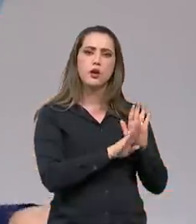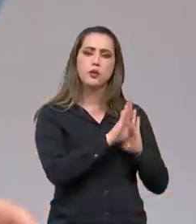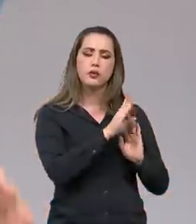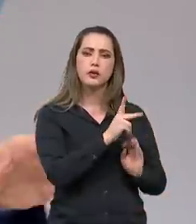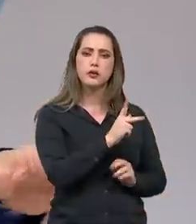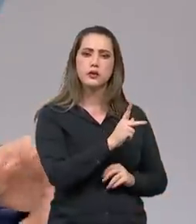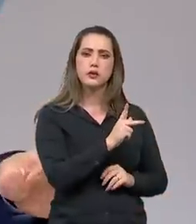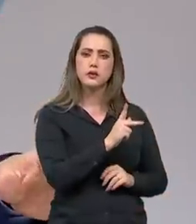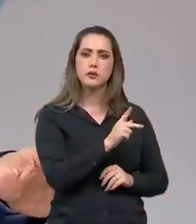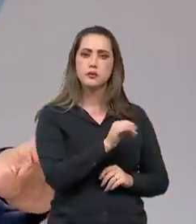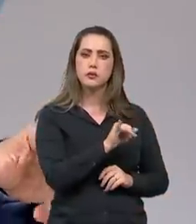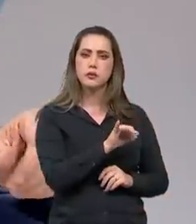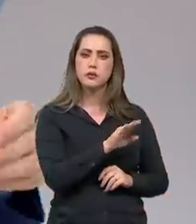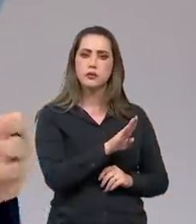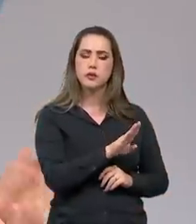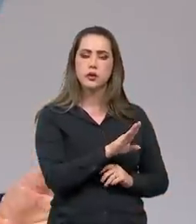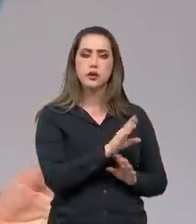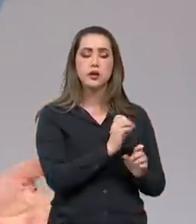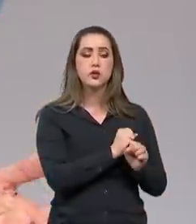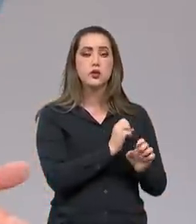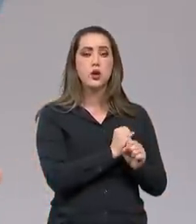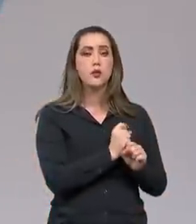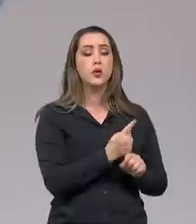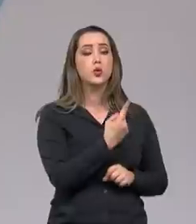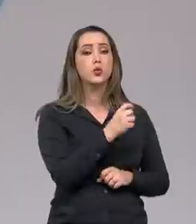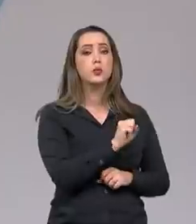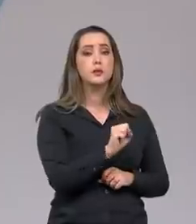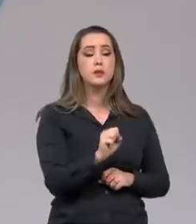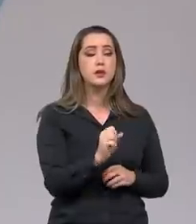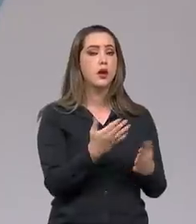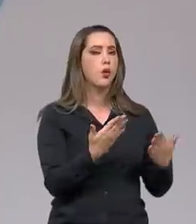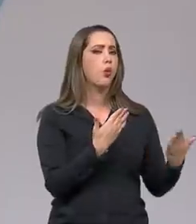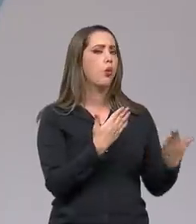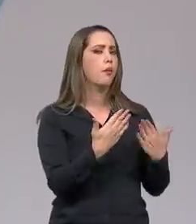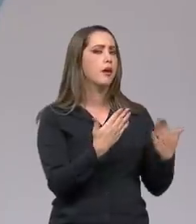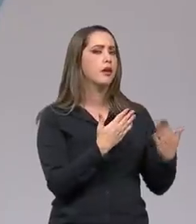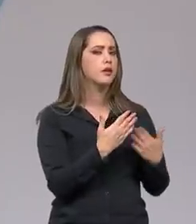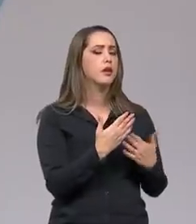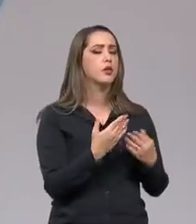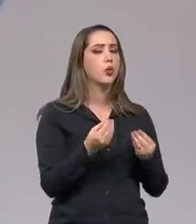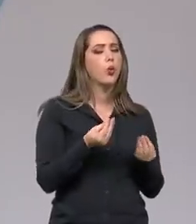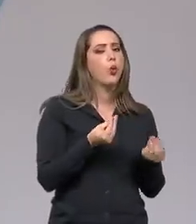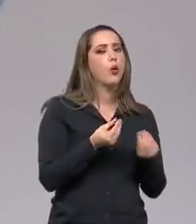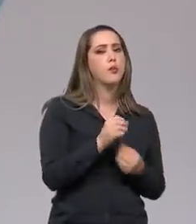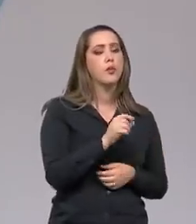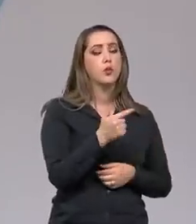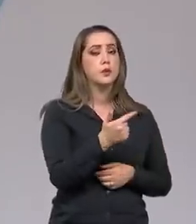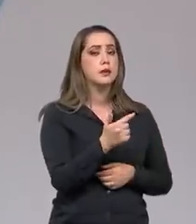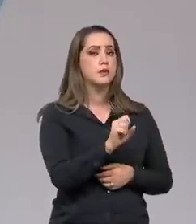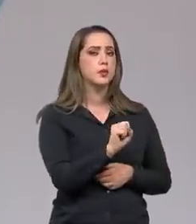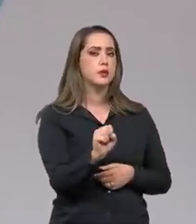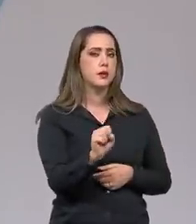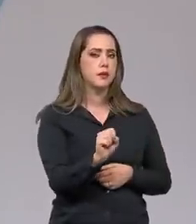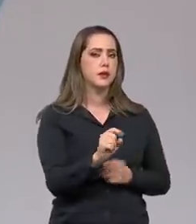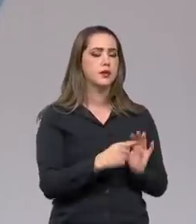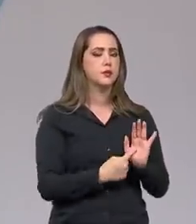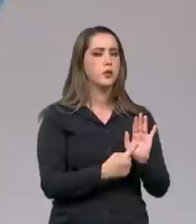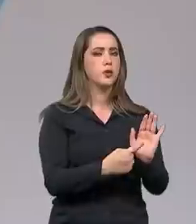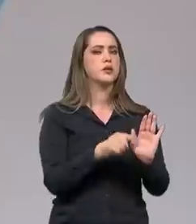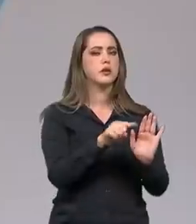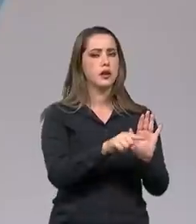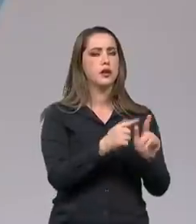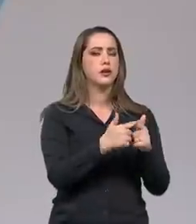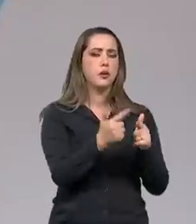ali como base, principalmente, dados do primeiro semestre. Como é que fica se o segundo semestre ainda oferece fatores